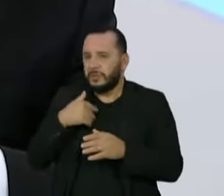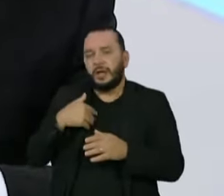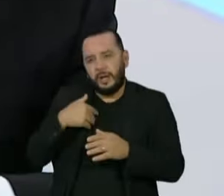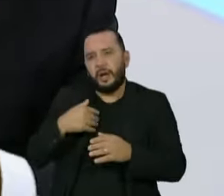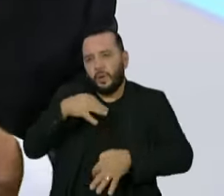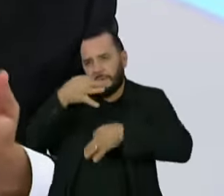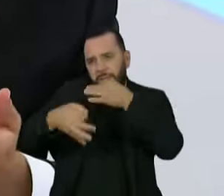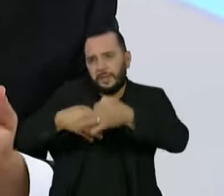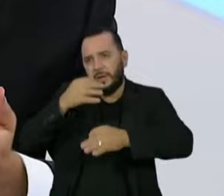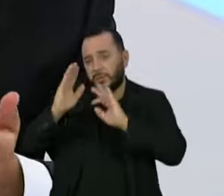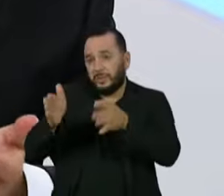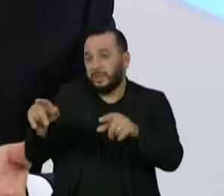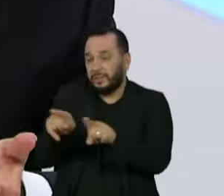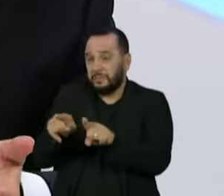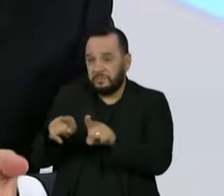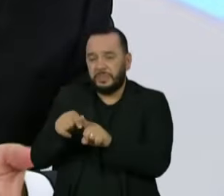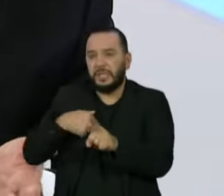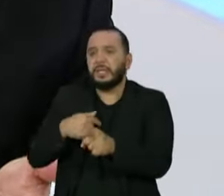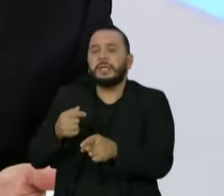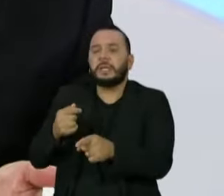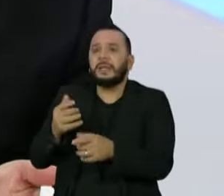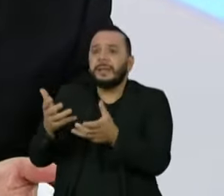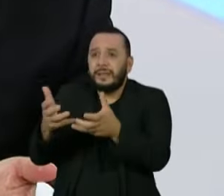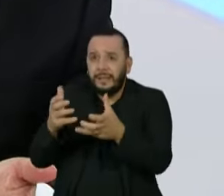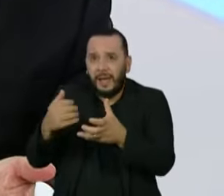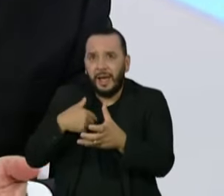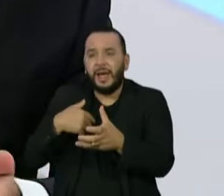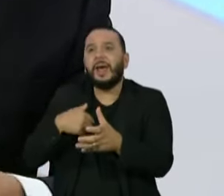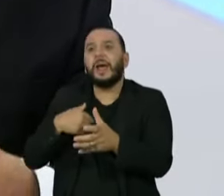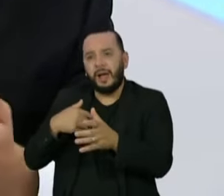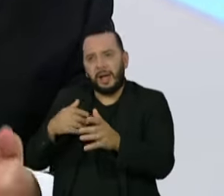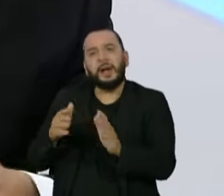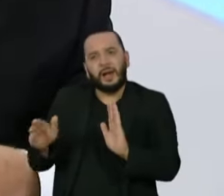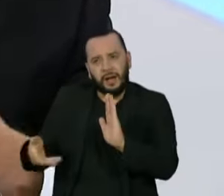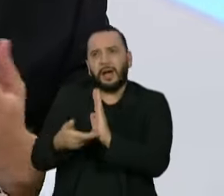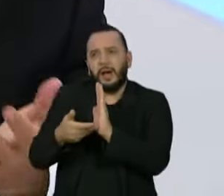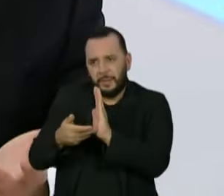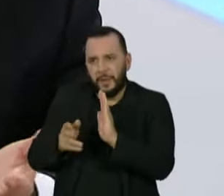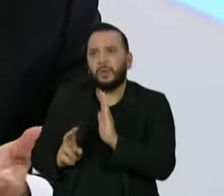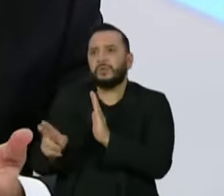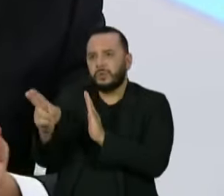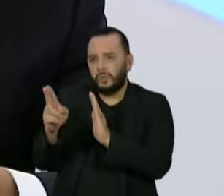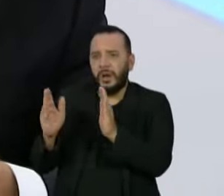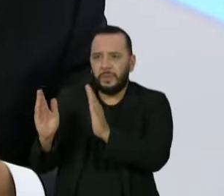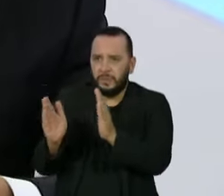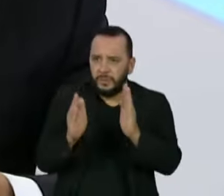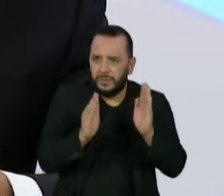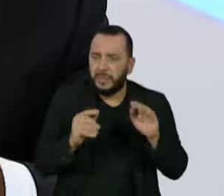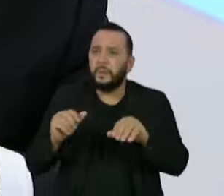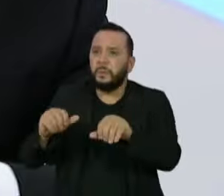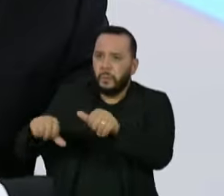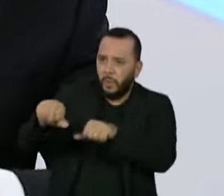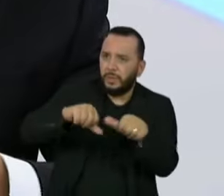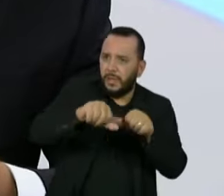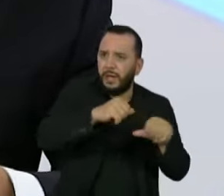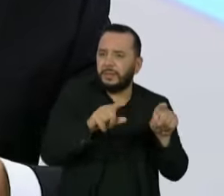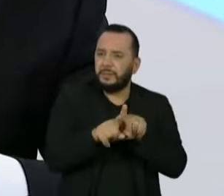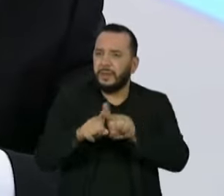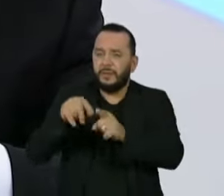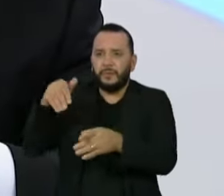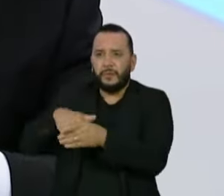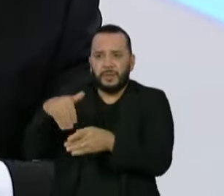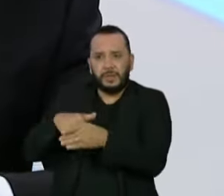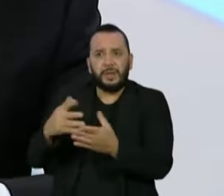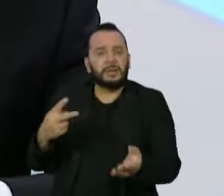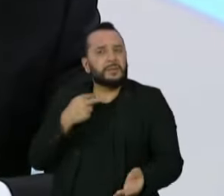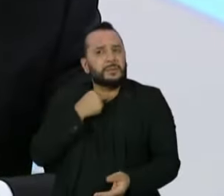CPI que se cobre da Câmara dos Deputados continuidade no processo. Tem que analisar, mudar o que quiser mudar e votar. Nós não podemos chegar